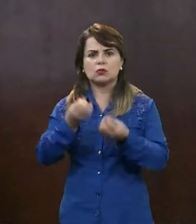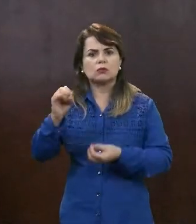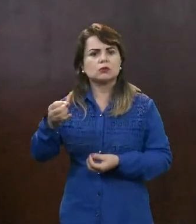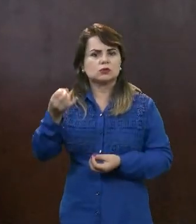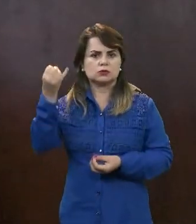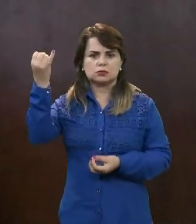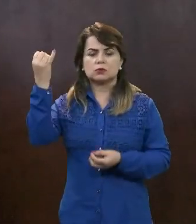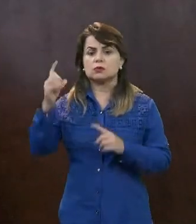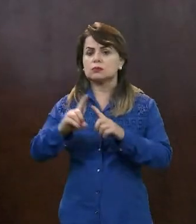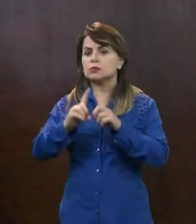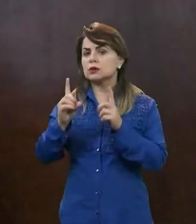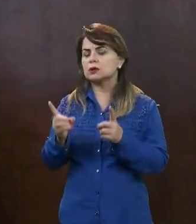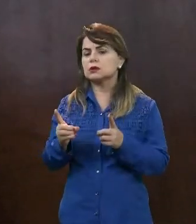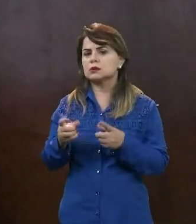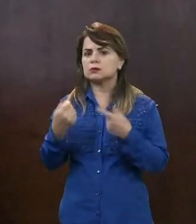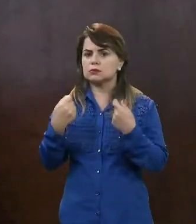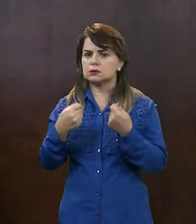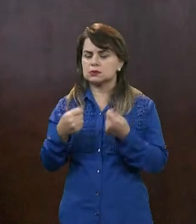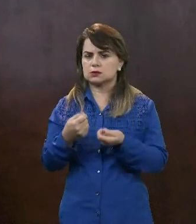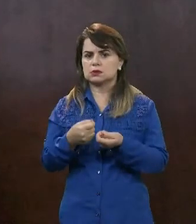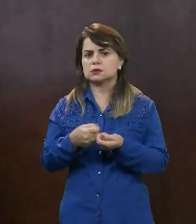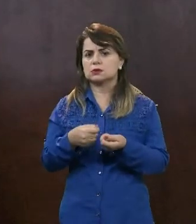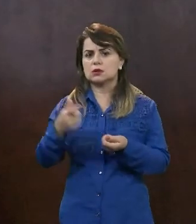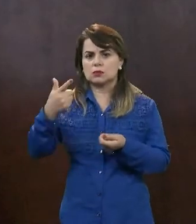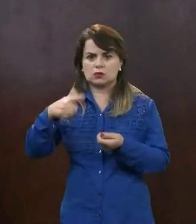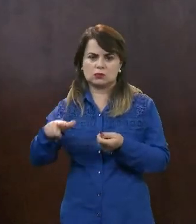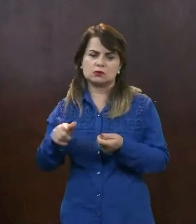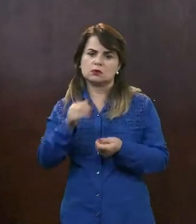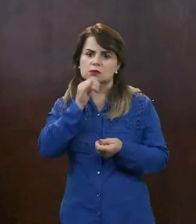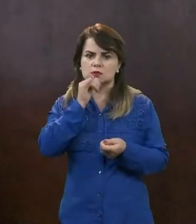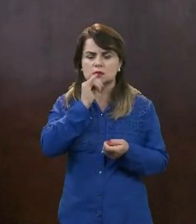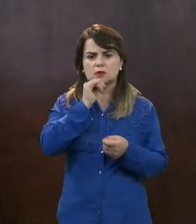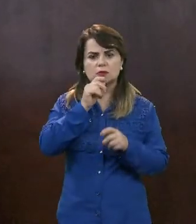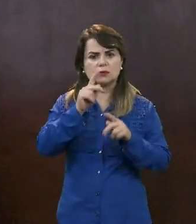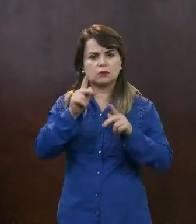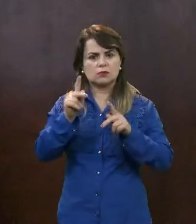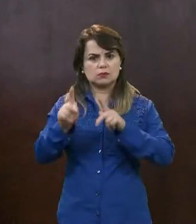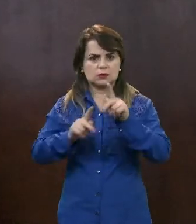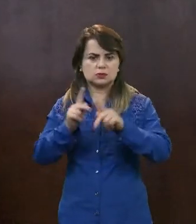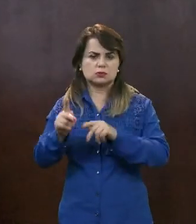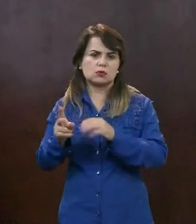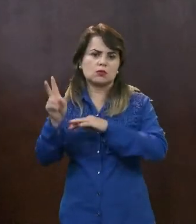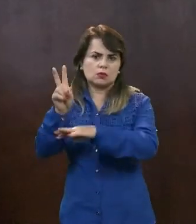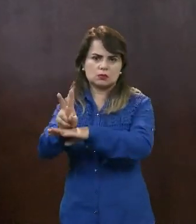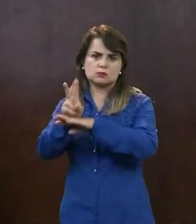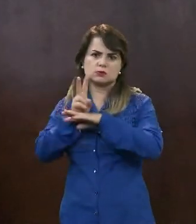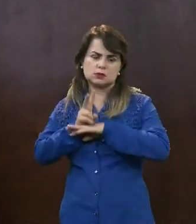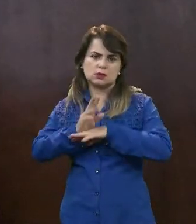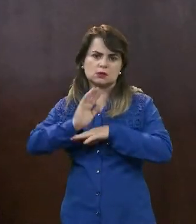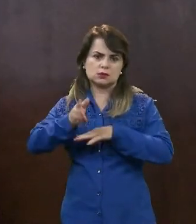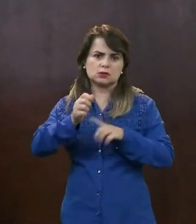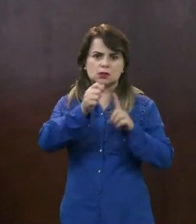de quem pegou, quem acabou de fazer um consignado, pagou uma, duas, três, quatro parcelas,